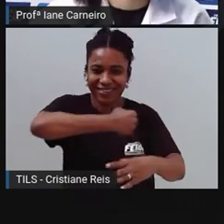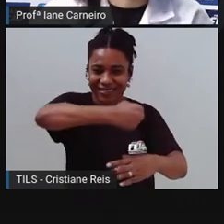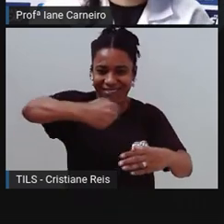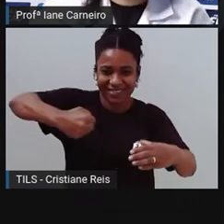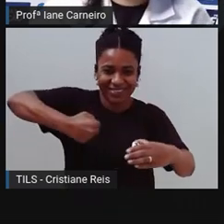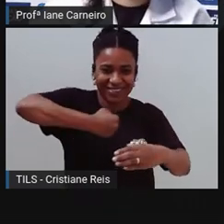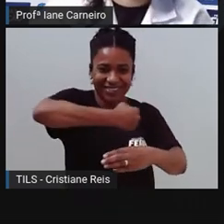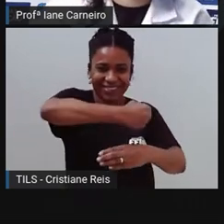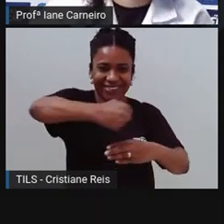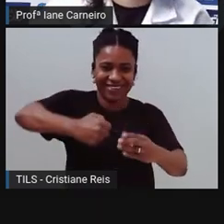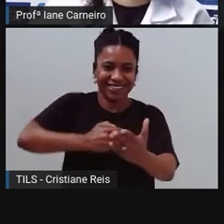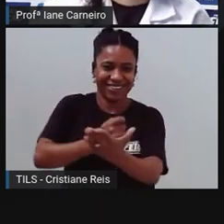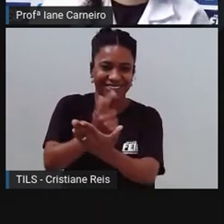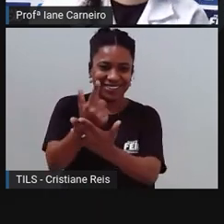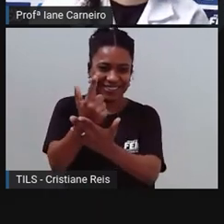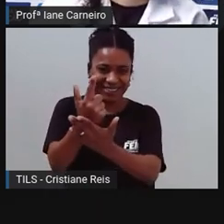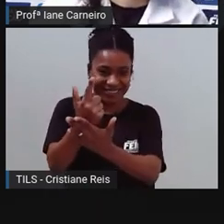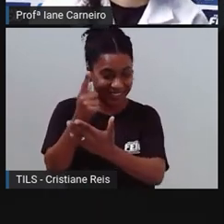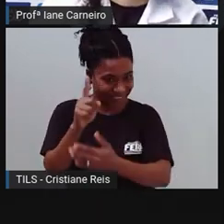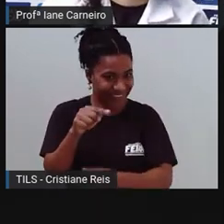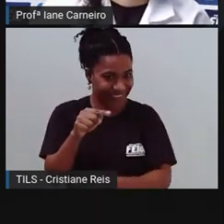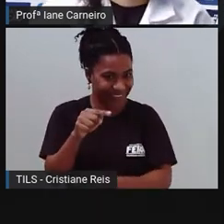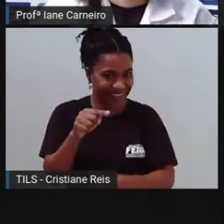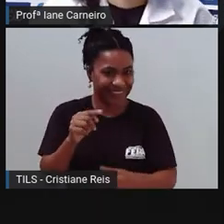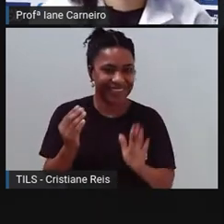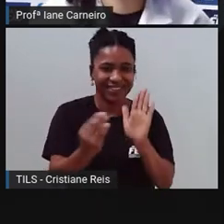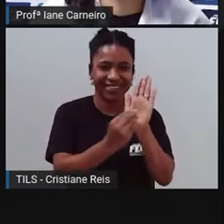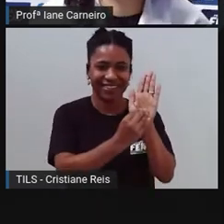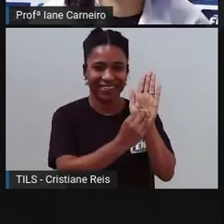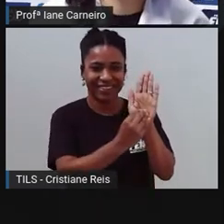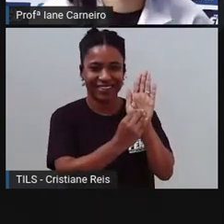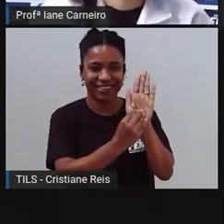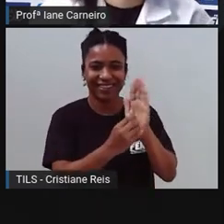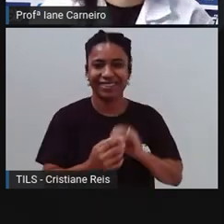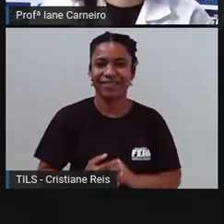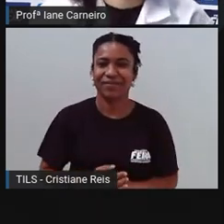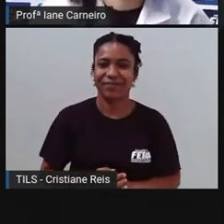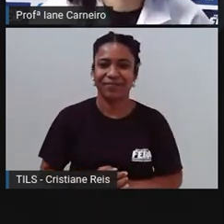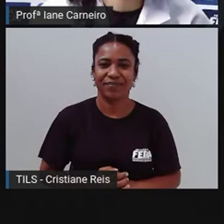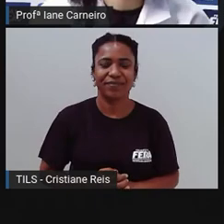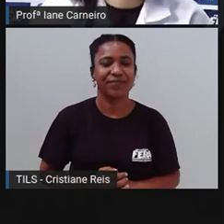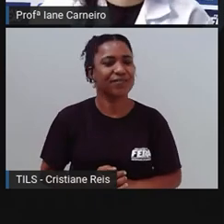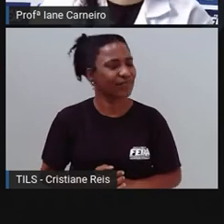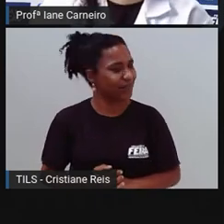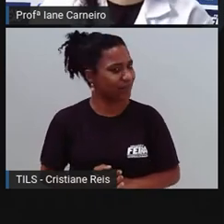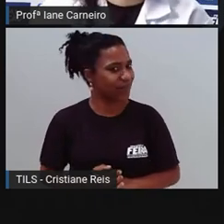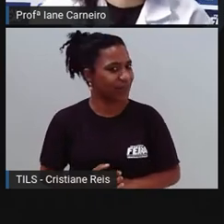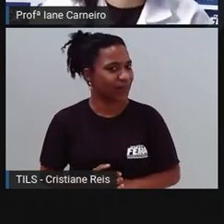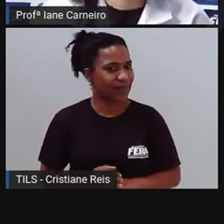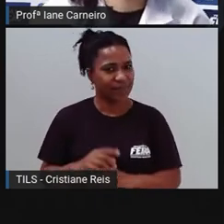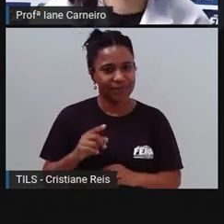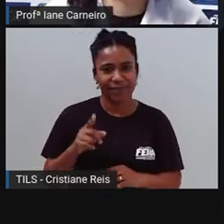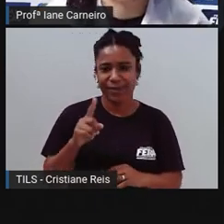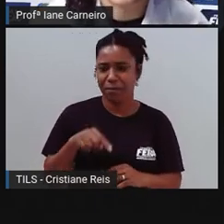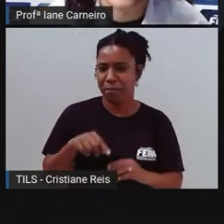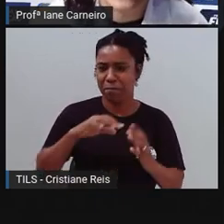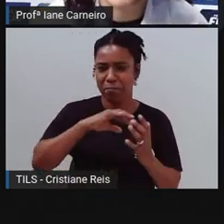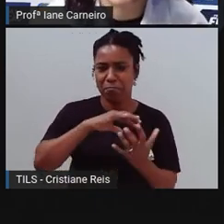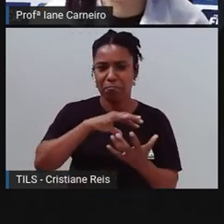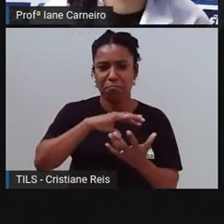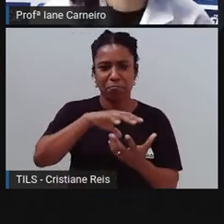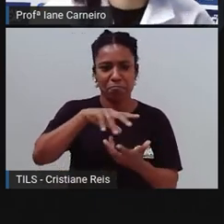Canela. Vamos pra próxima. Branca por dentro, verde por fora. Uma casinha